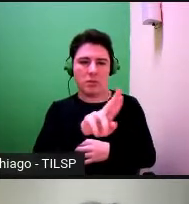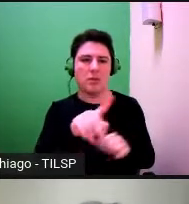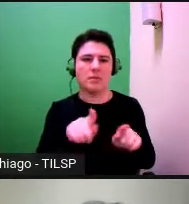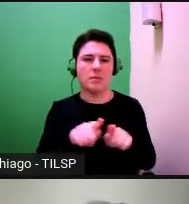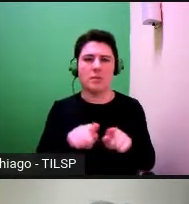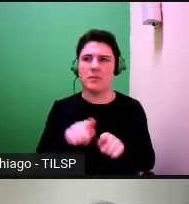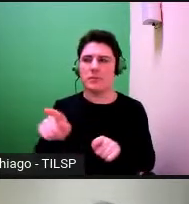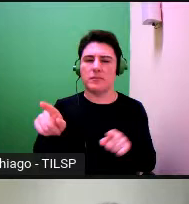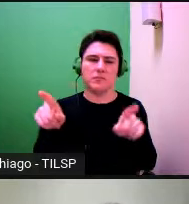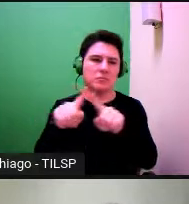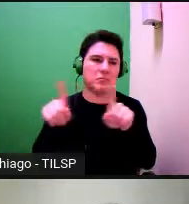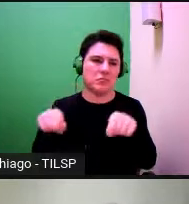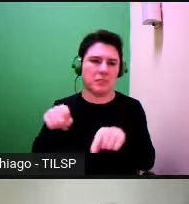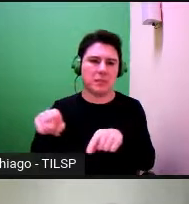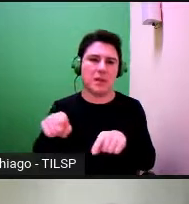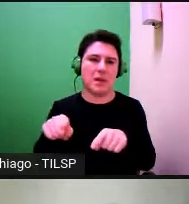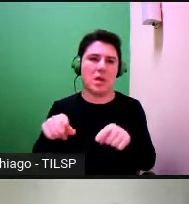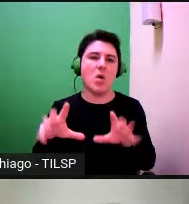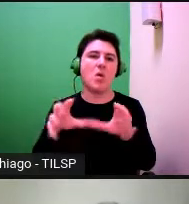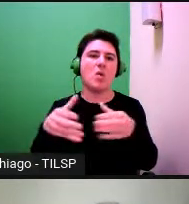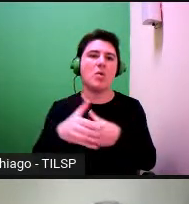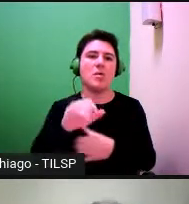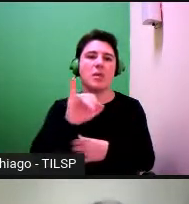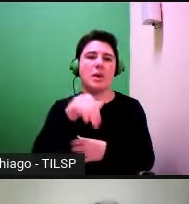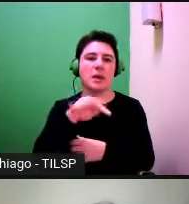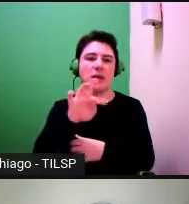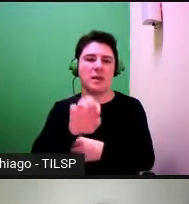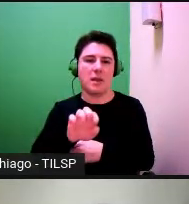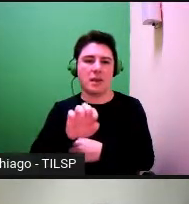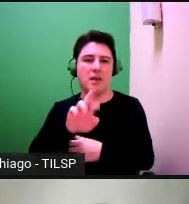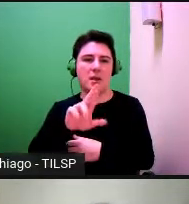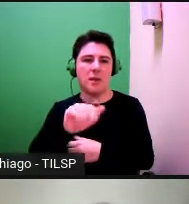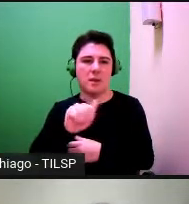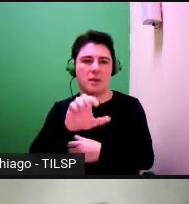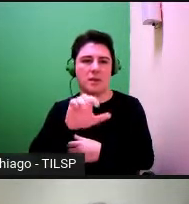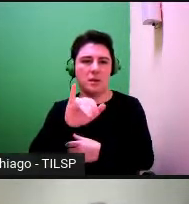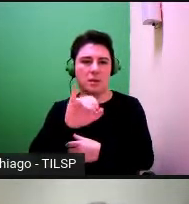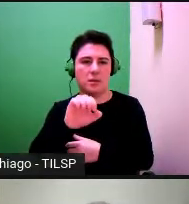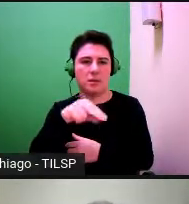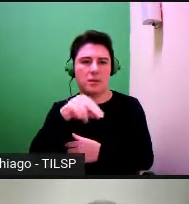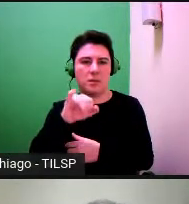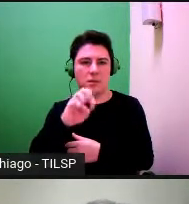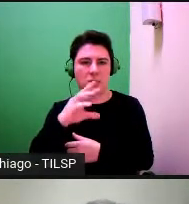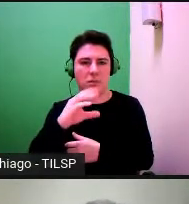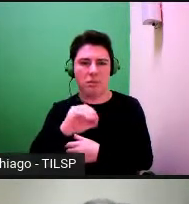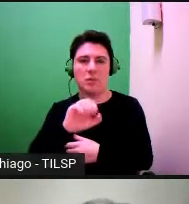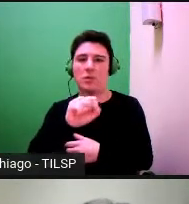quadro do interacionismo sociodiscursivo. E, portanto, é um gosto continuar neste